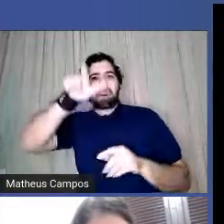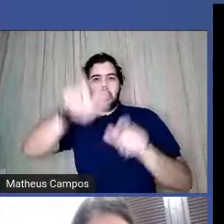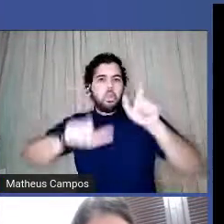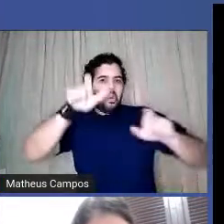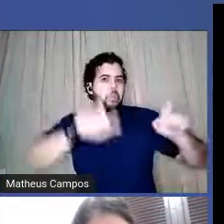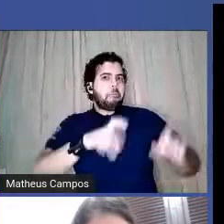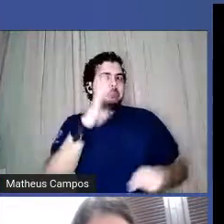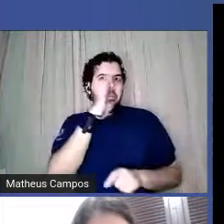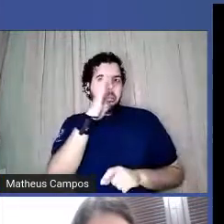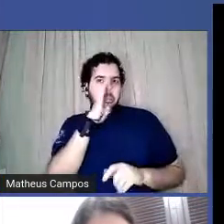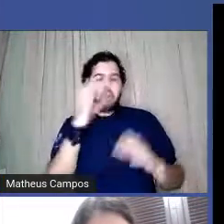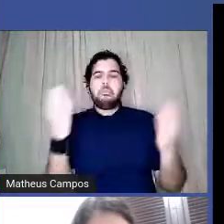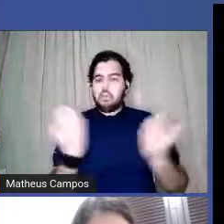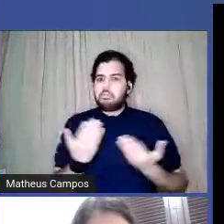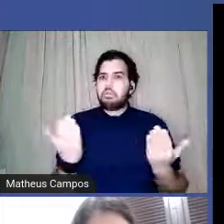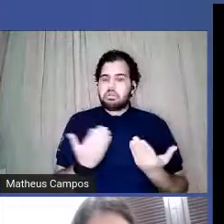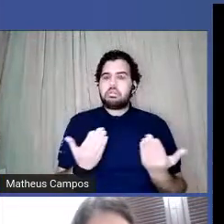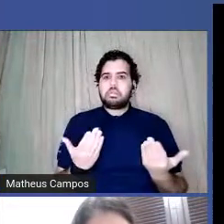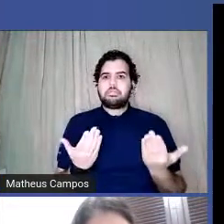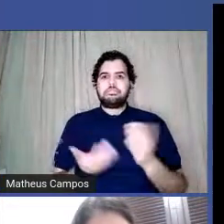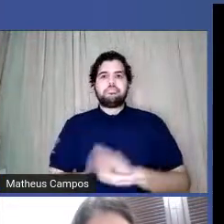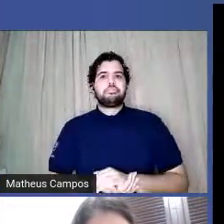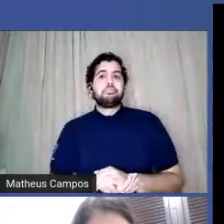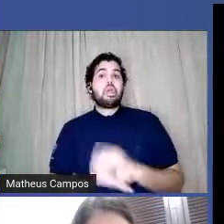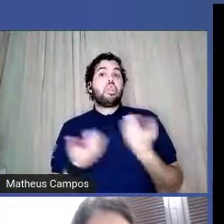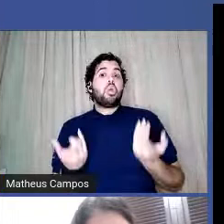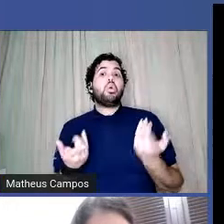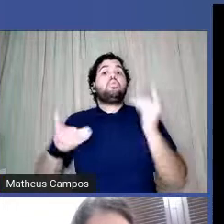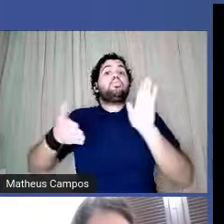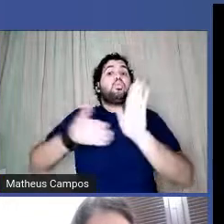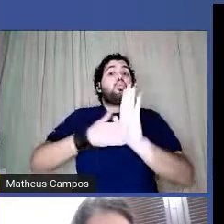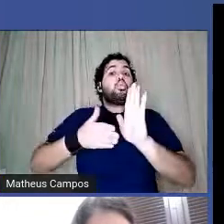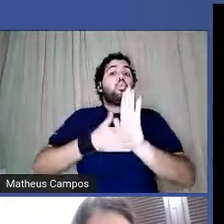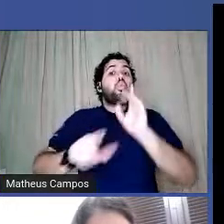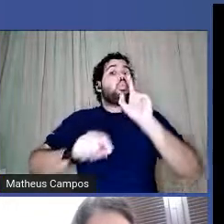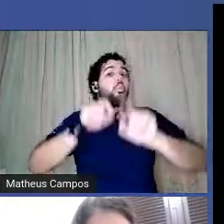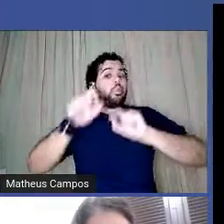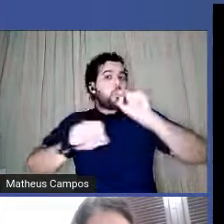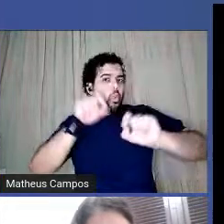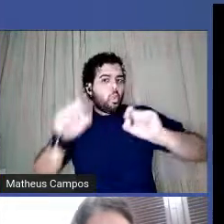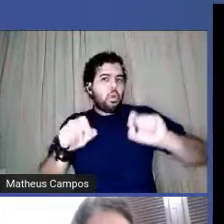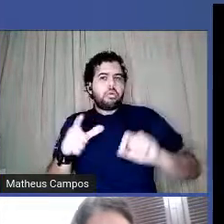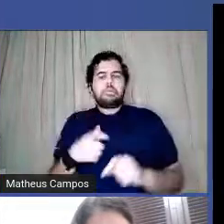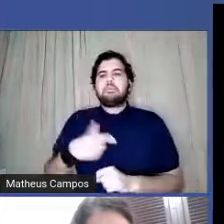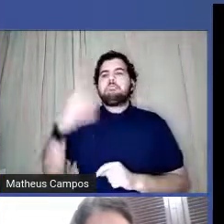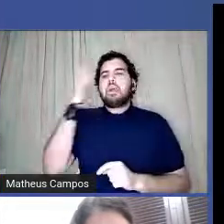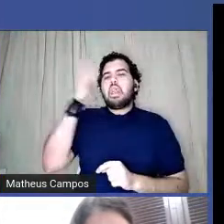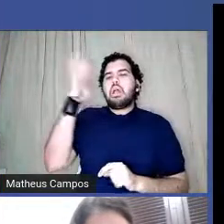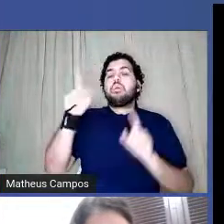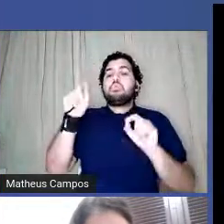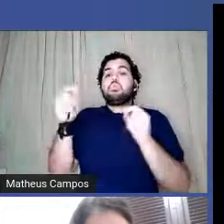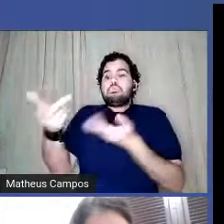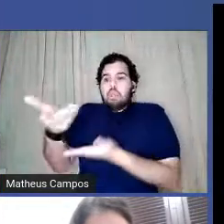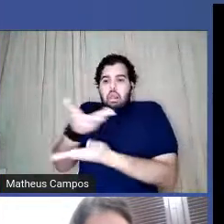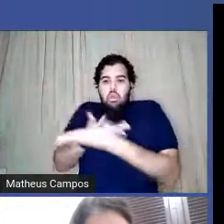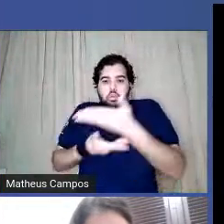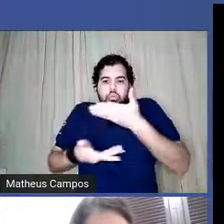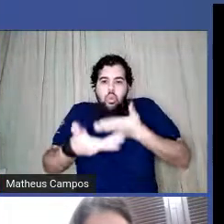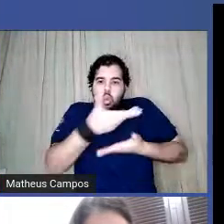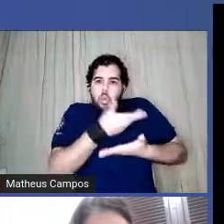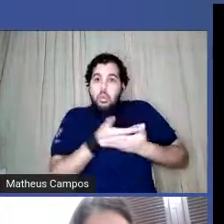momento e a nossa proposta, ela também vem com a ideia da interação aqui no momento do